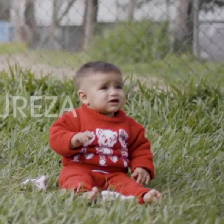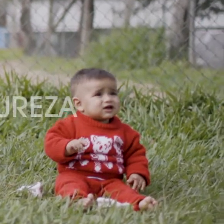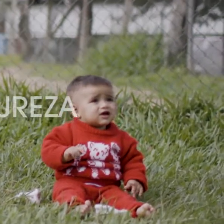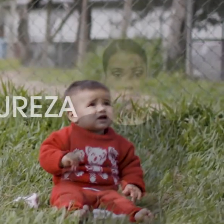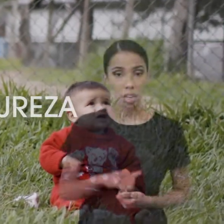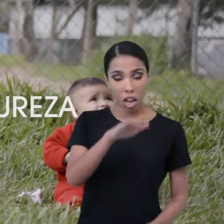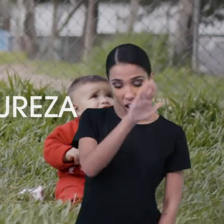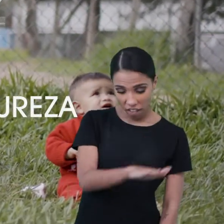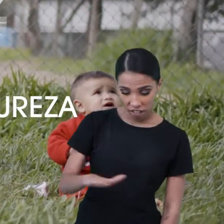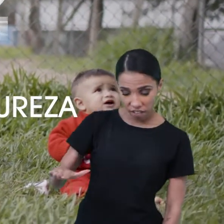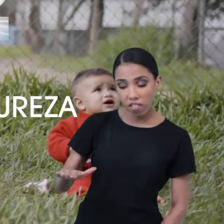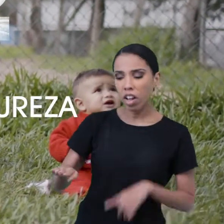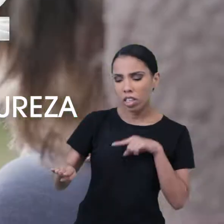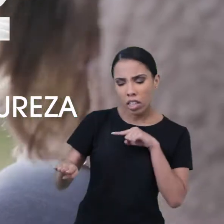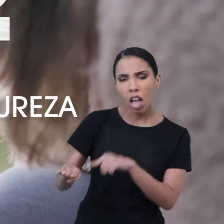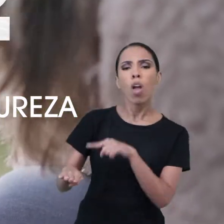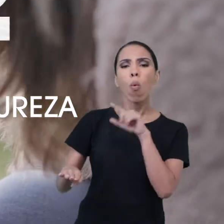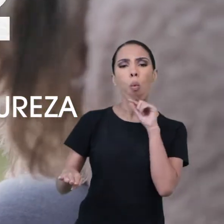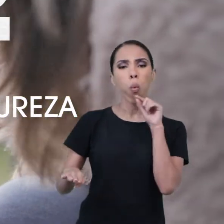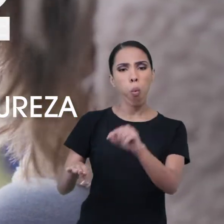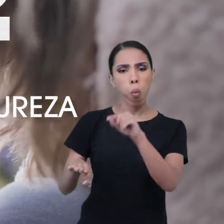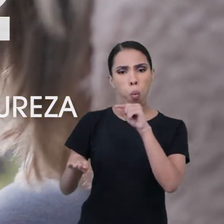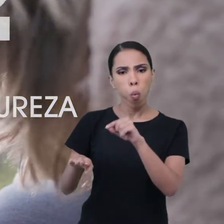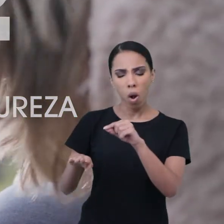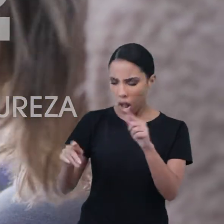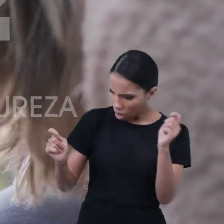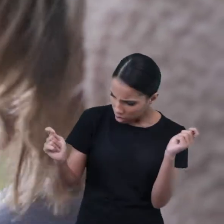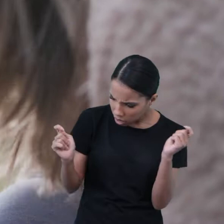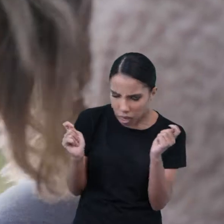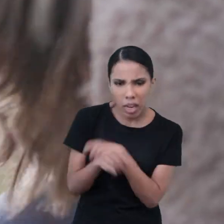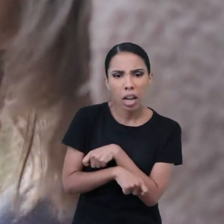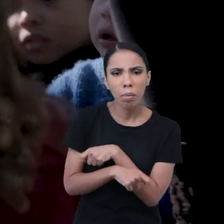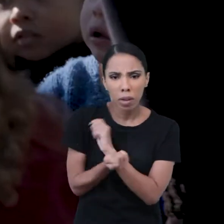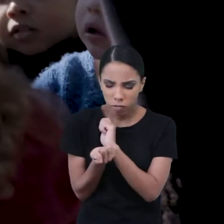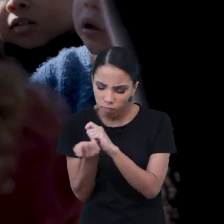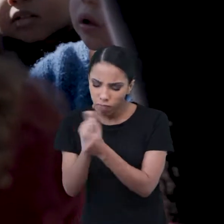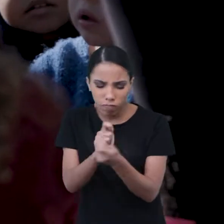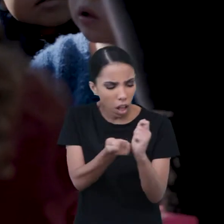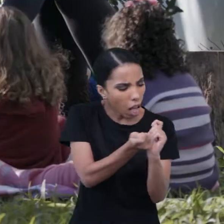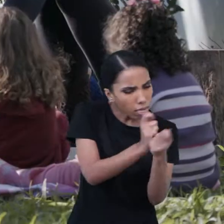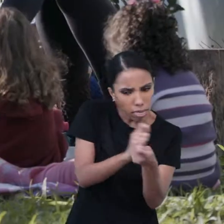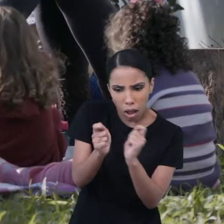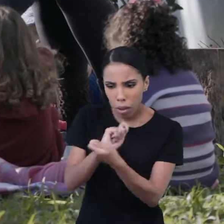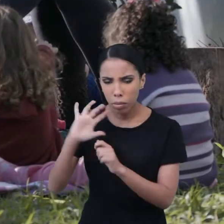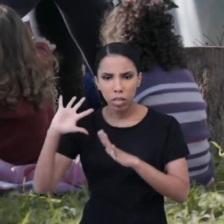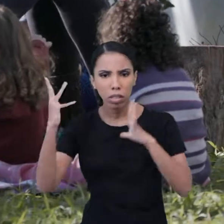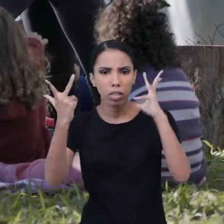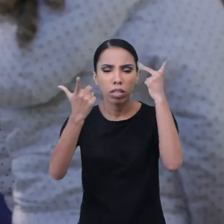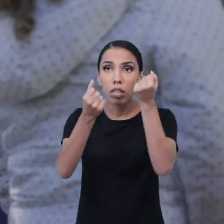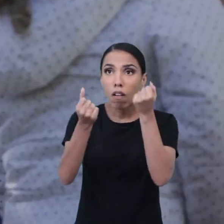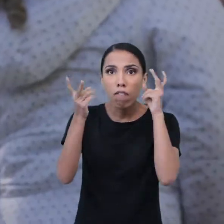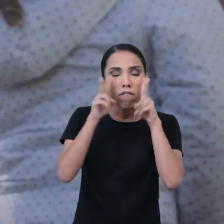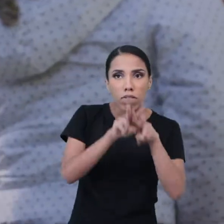A infância é estado que nos torna capazes de reinventar a natureza, de lançar